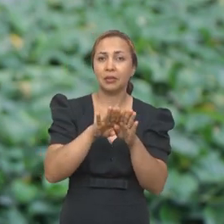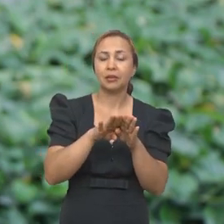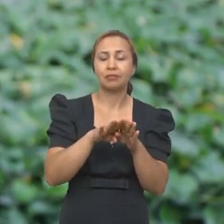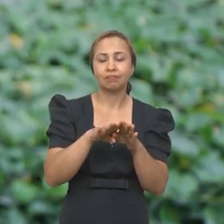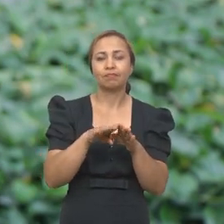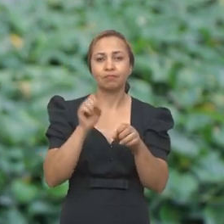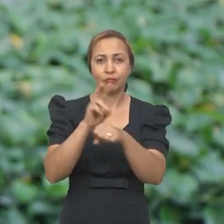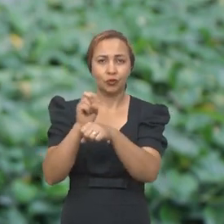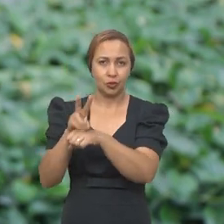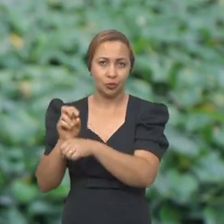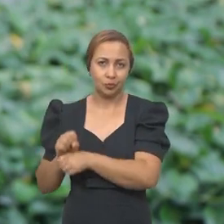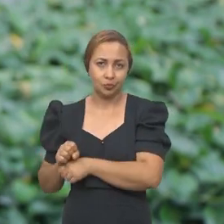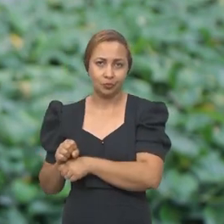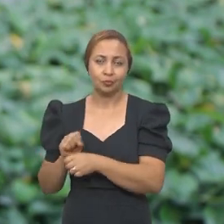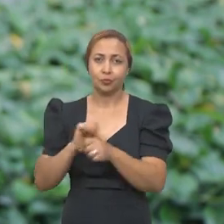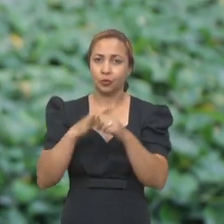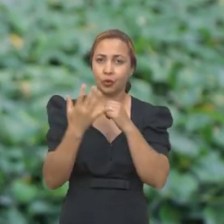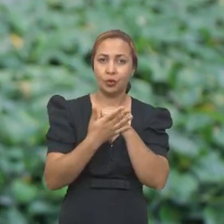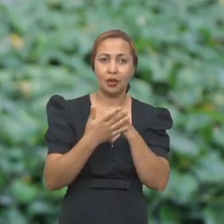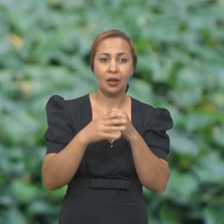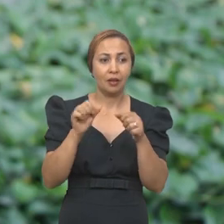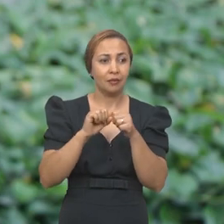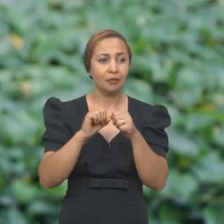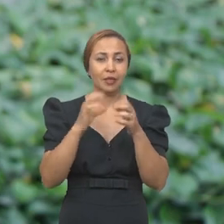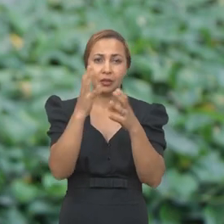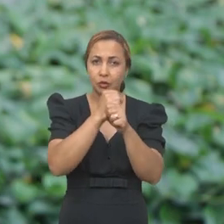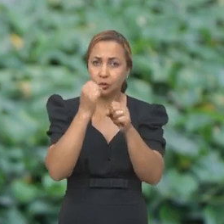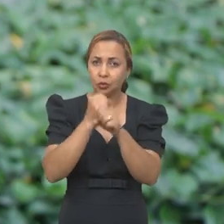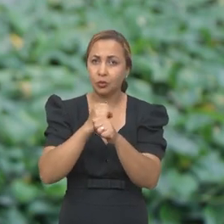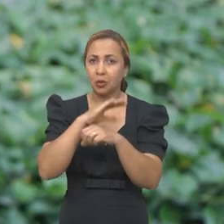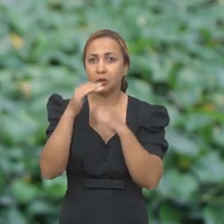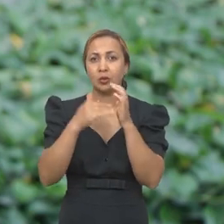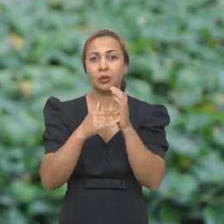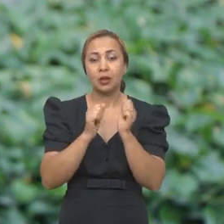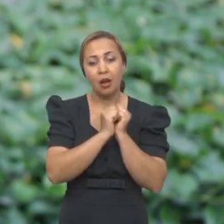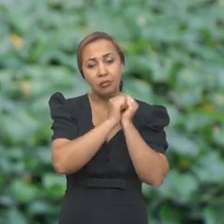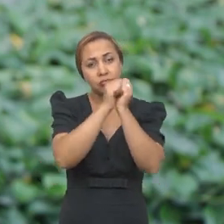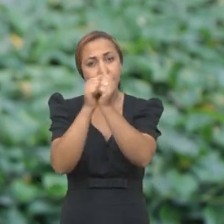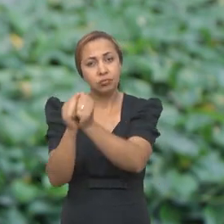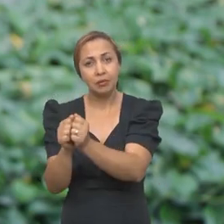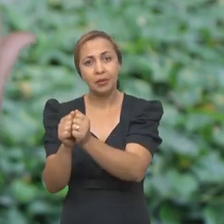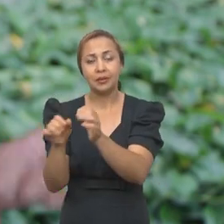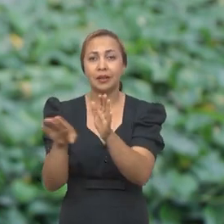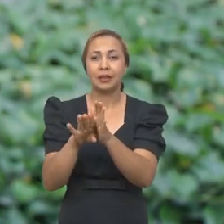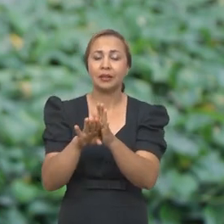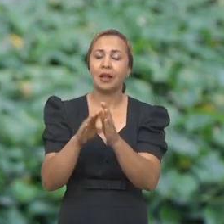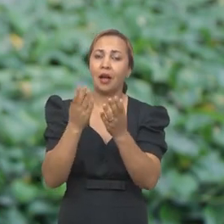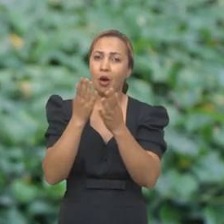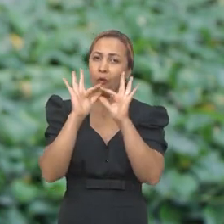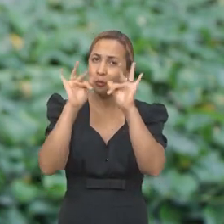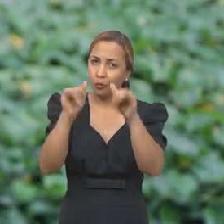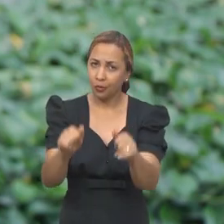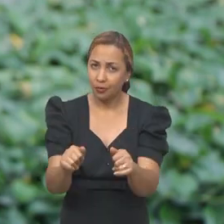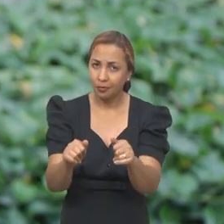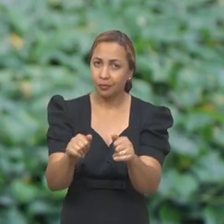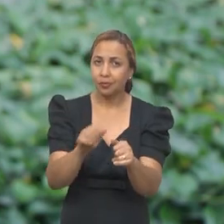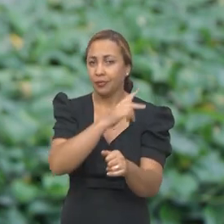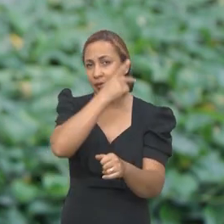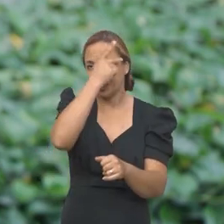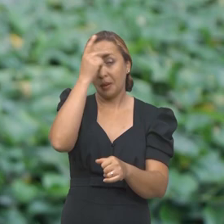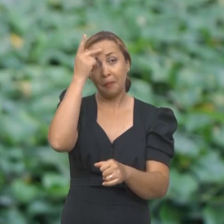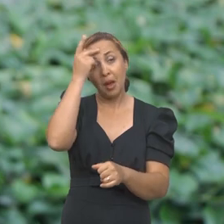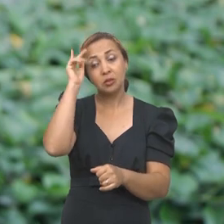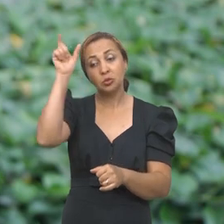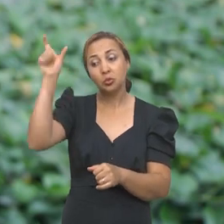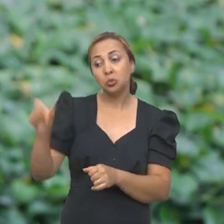devem ter sido contaminados também. Então, aí nós fazíamos toda a orientação e o acompanhamento até dos fechos. Ver se